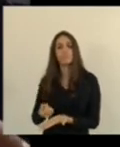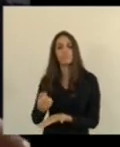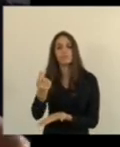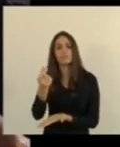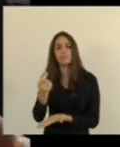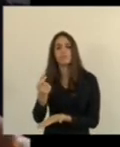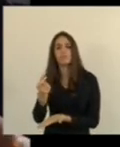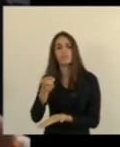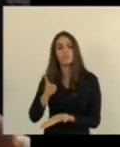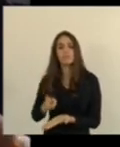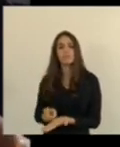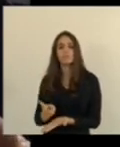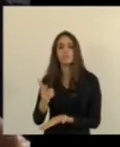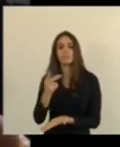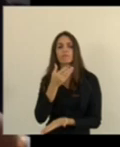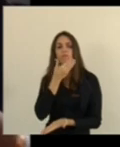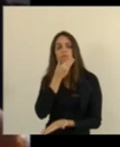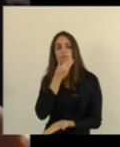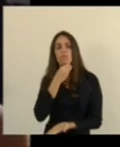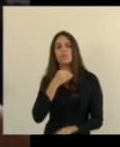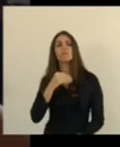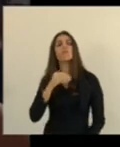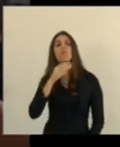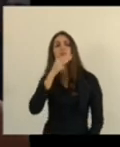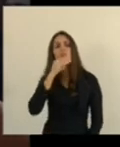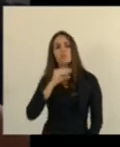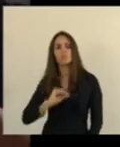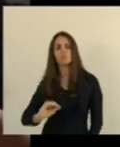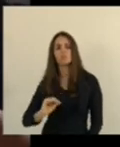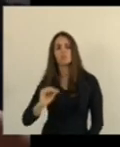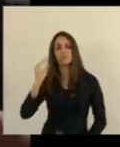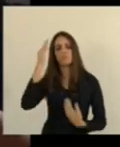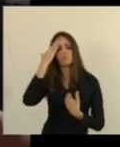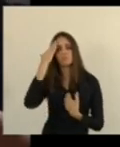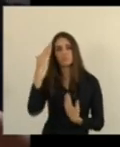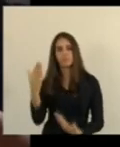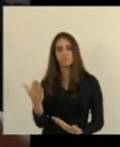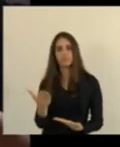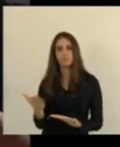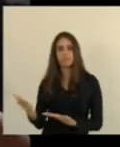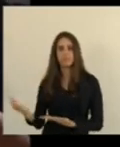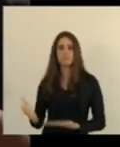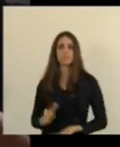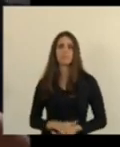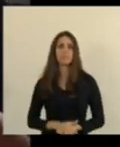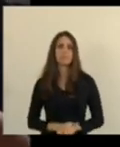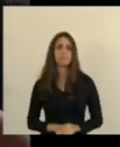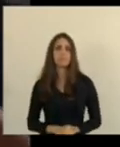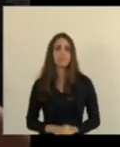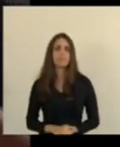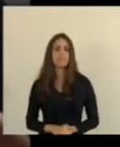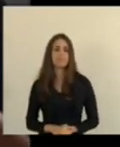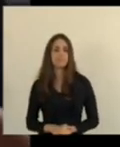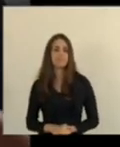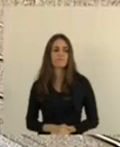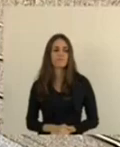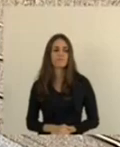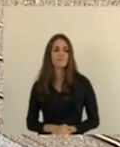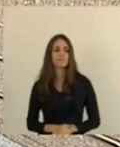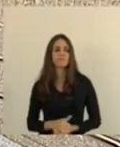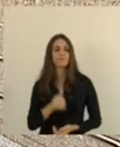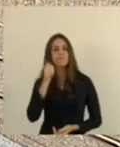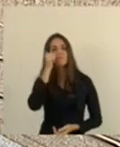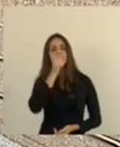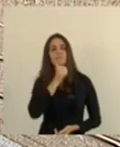e inesquecível Paulo Freire. Muito obrigado, senhor presidente, devolvo a palavra a Mides. Com a palavra a